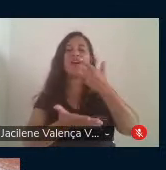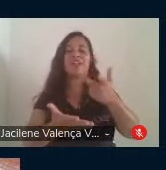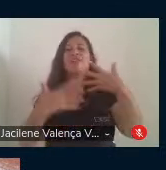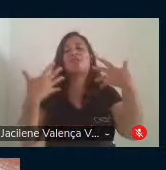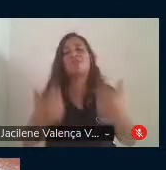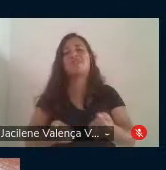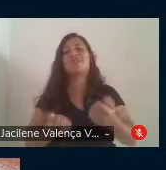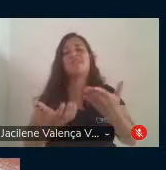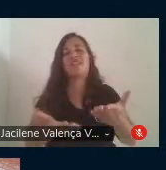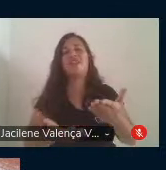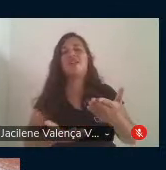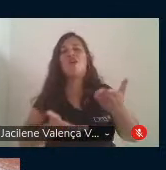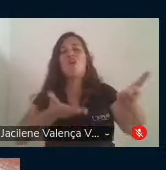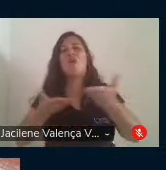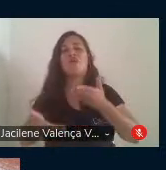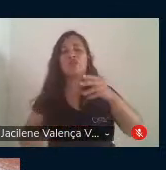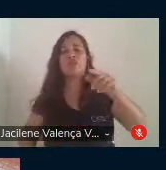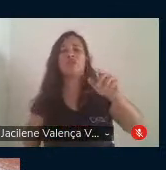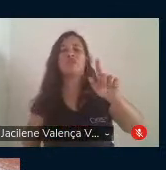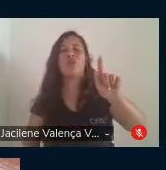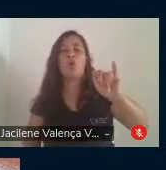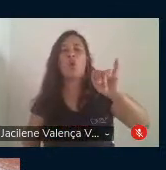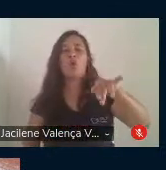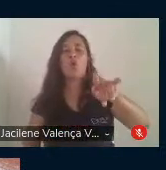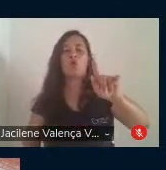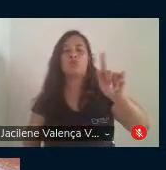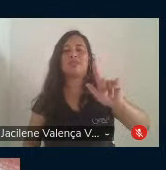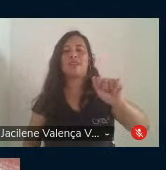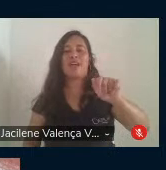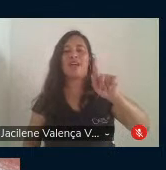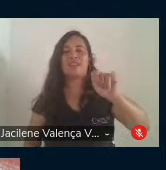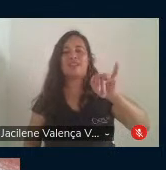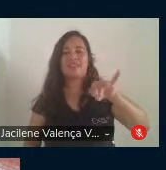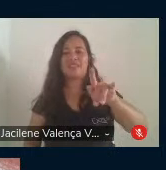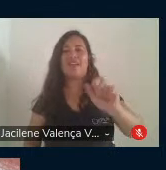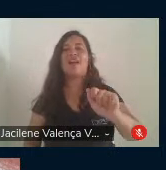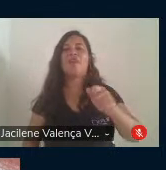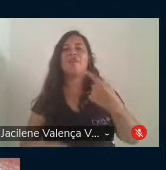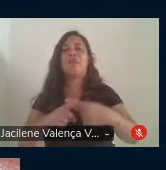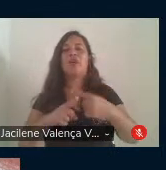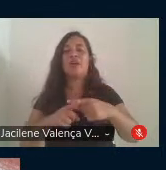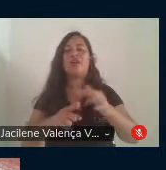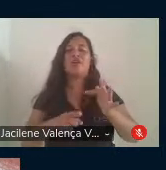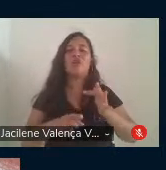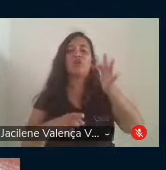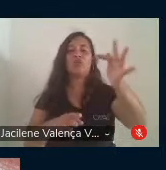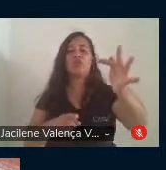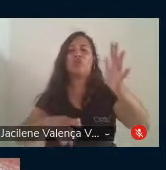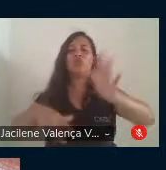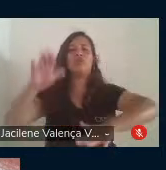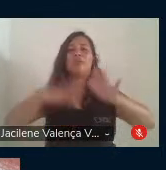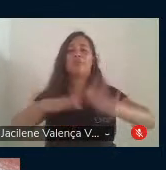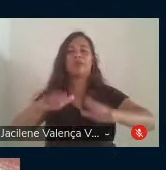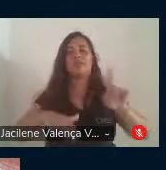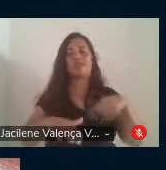Gonzaguinha e vamos lá fazer o que será. Porque o que será vai depender da nossa intervenção.